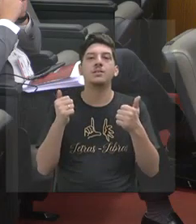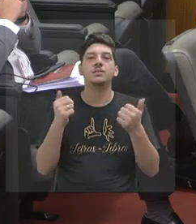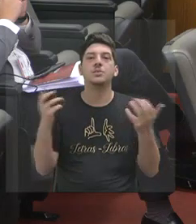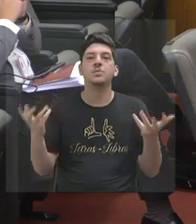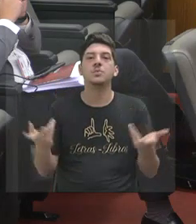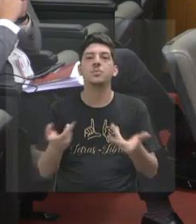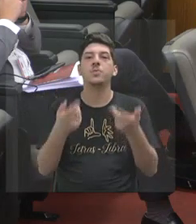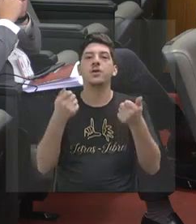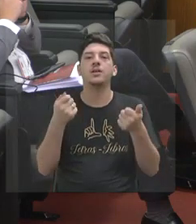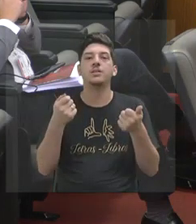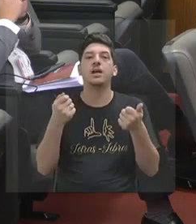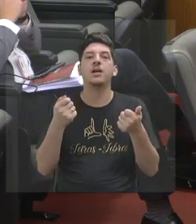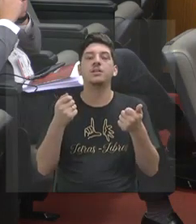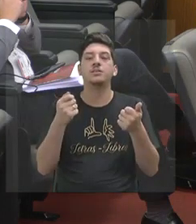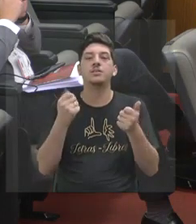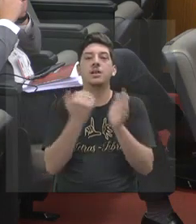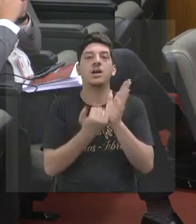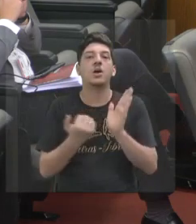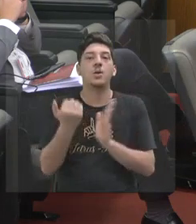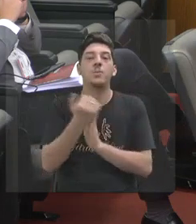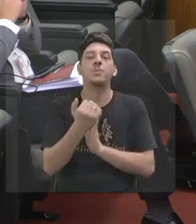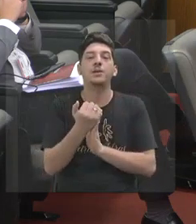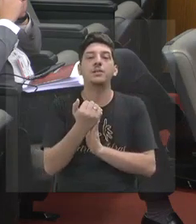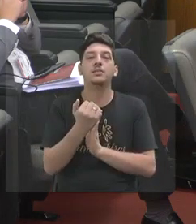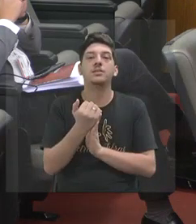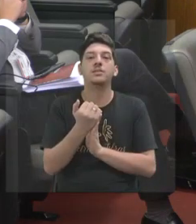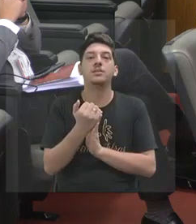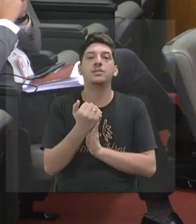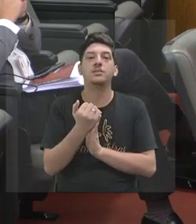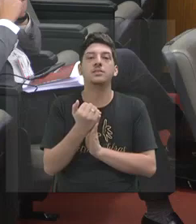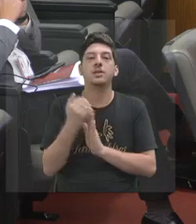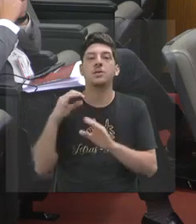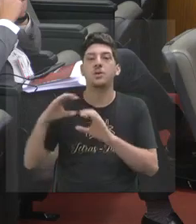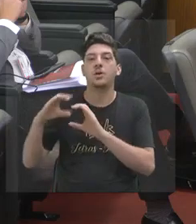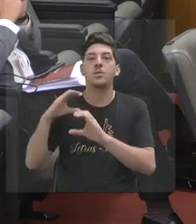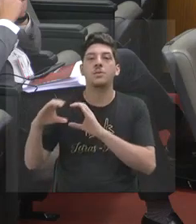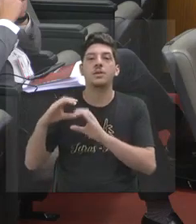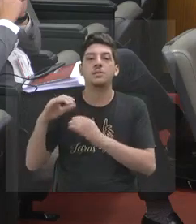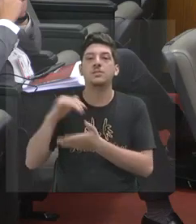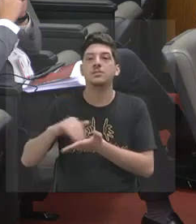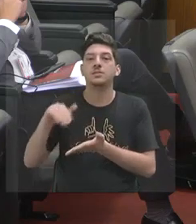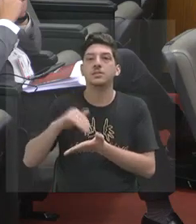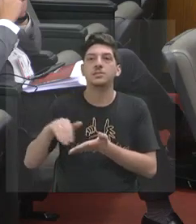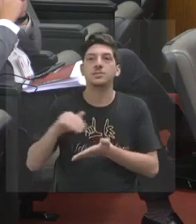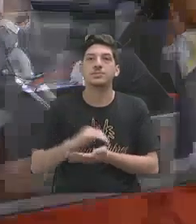qualificações elevando o status da comunicação em secretaria?